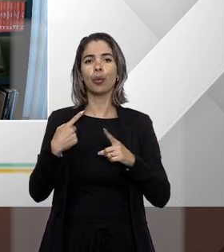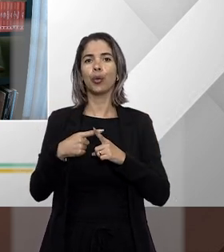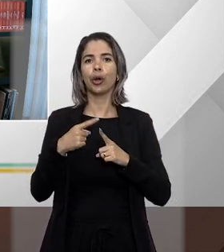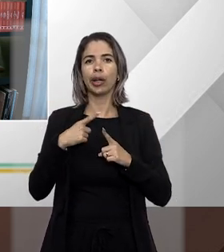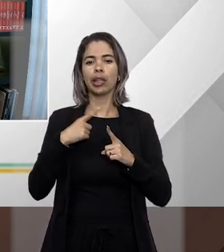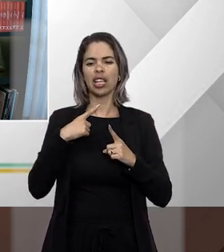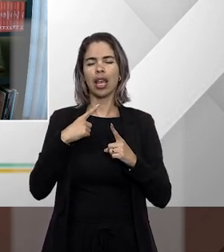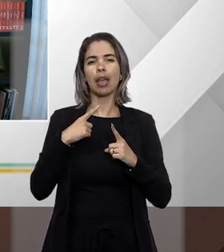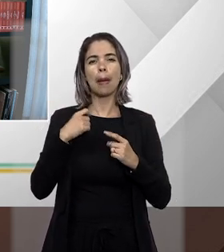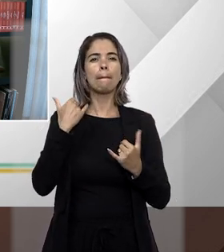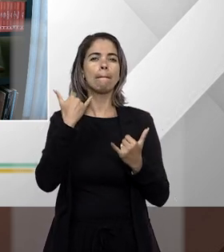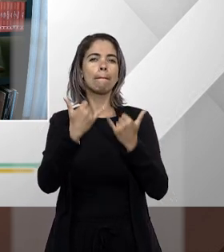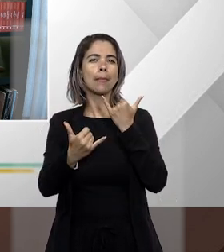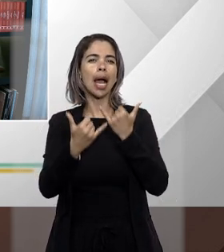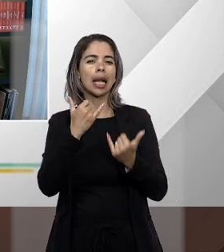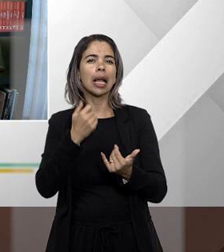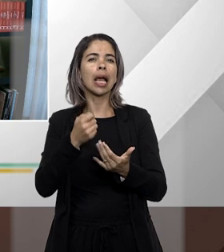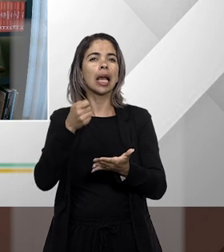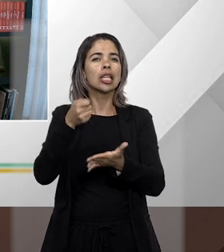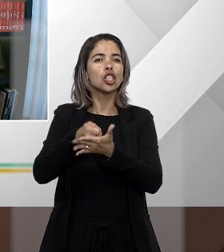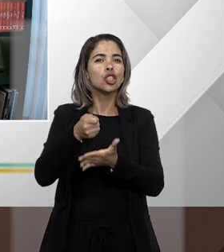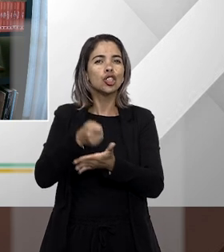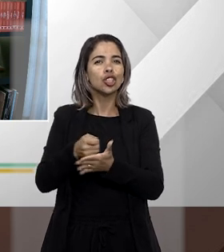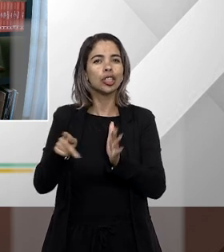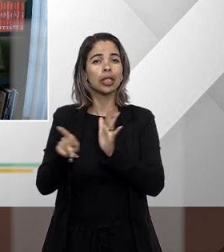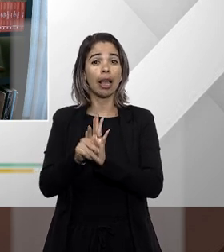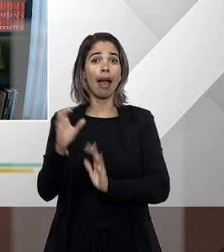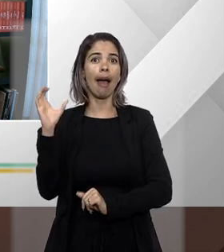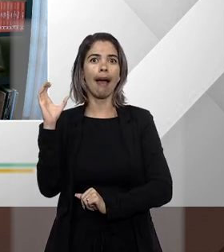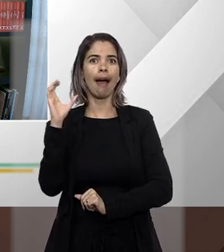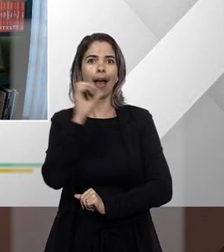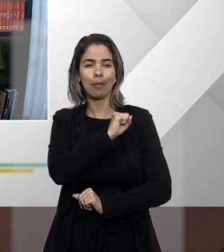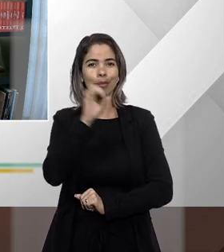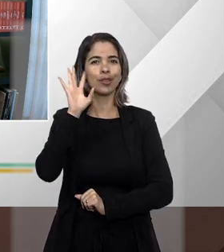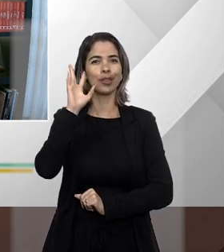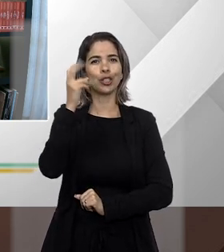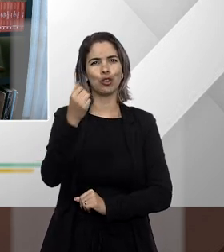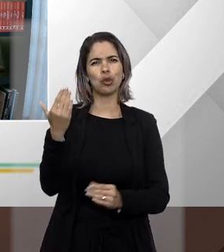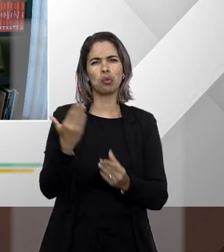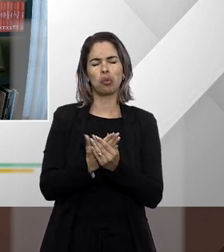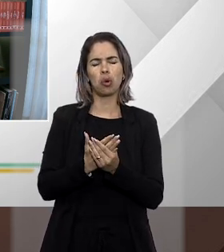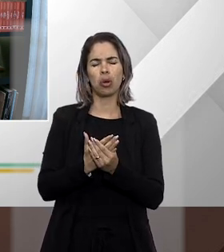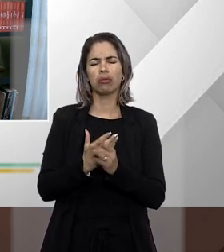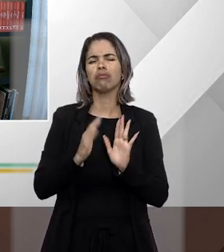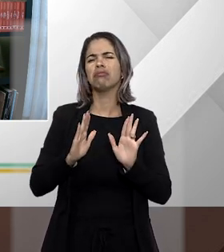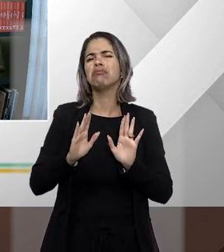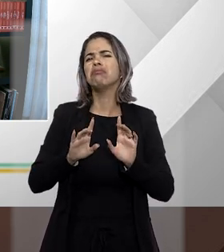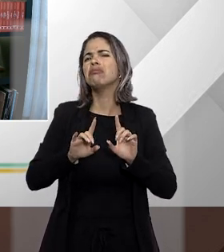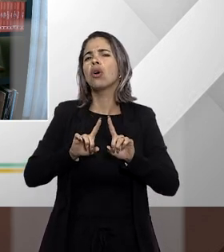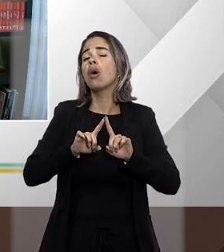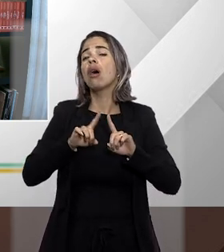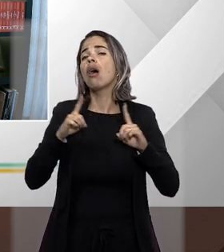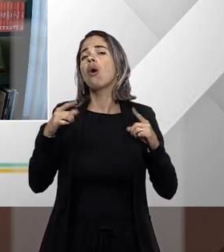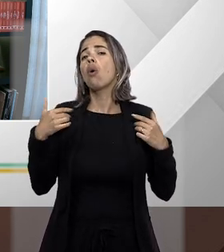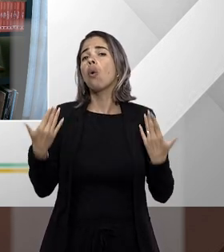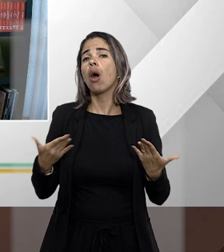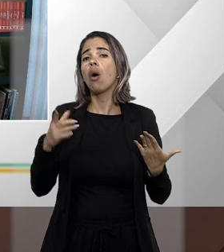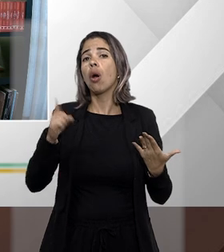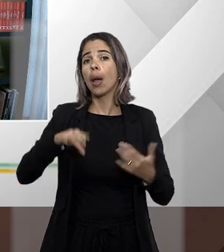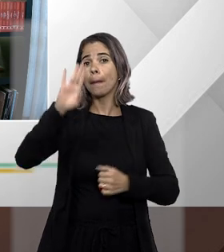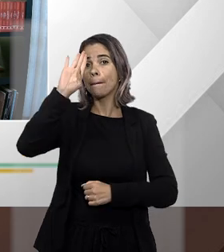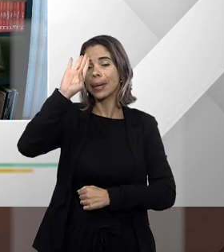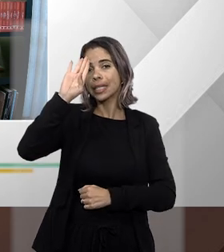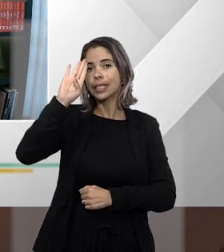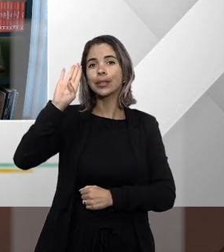celeridade eu queria saber quais os principais pontos ou o principal ponto que difere